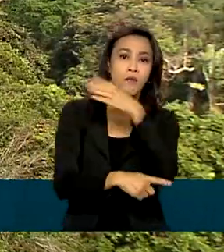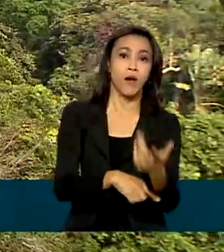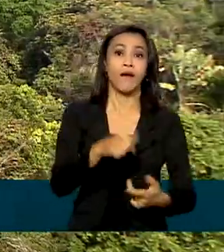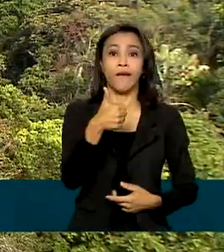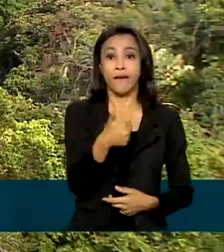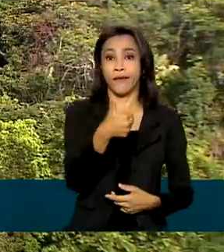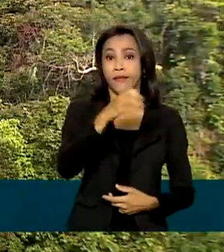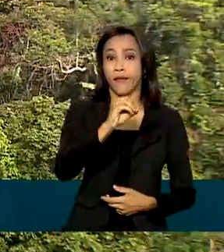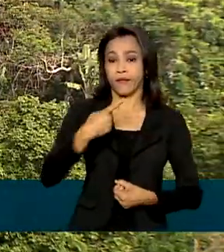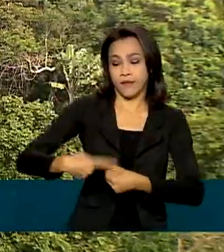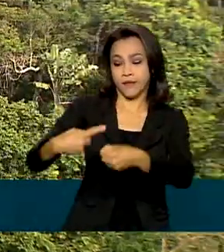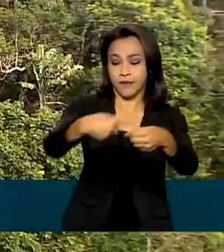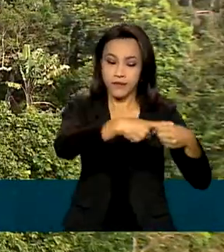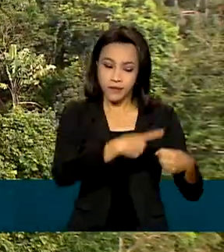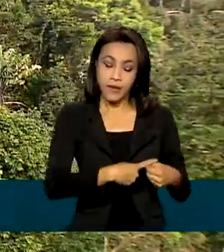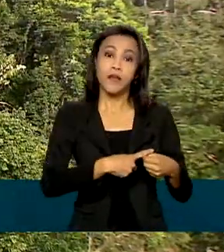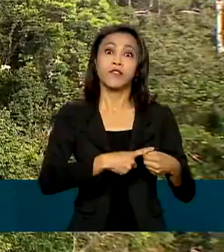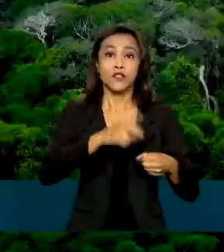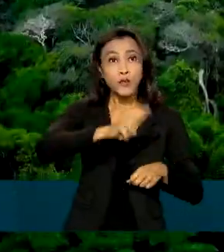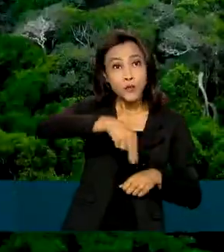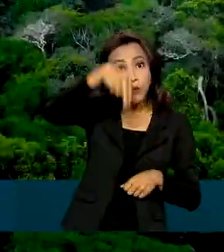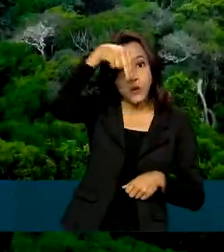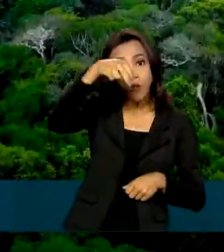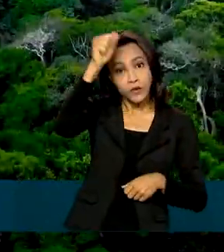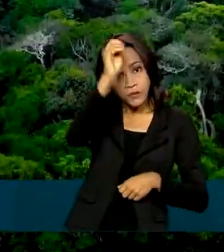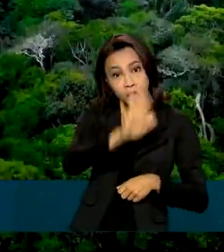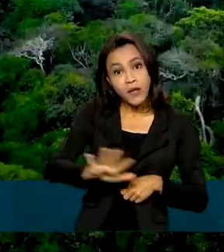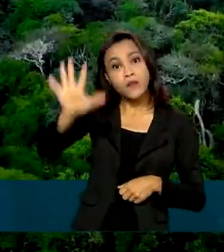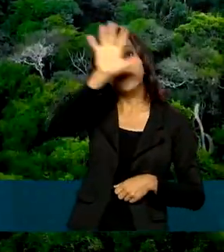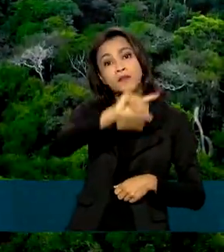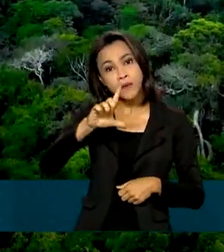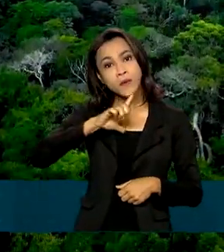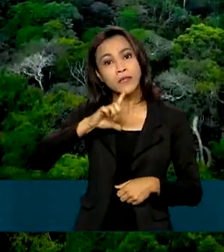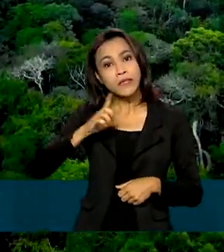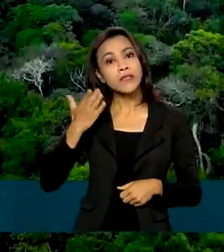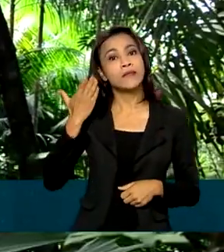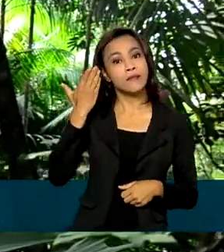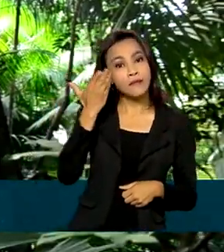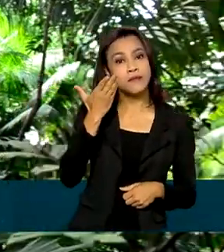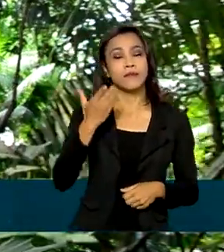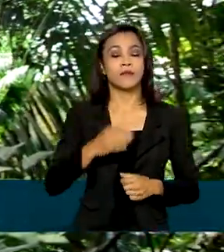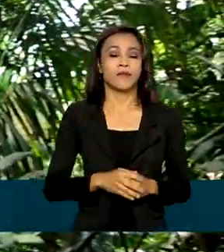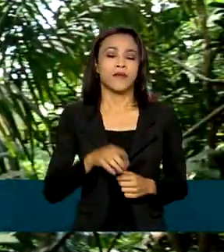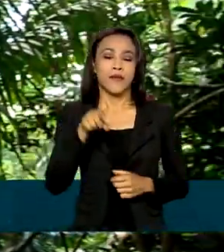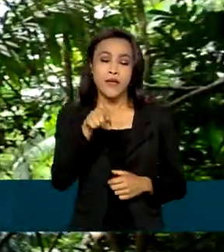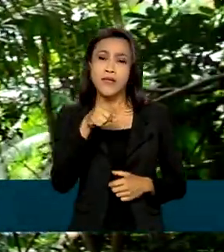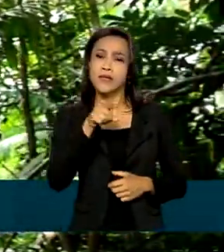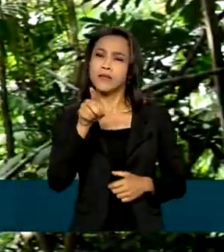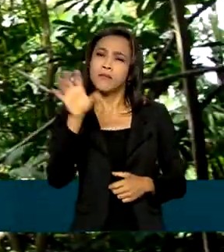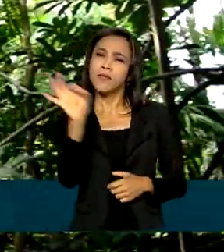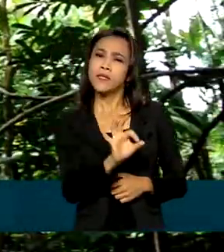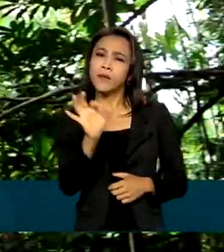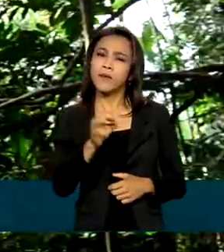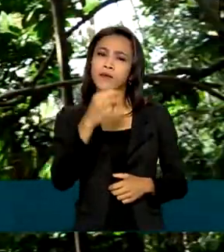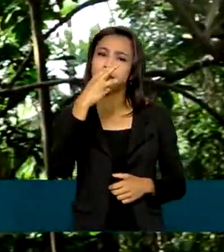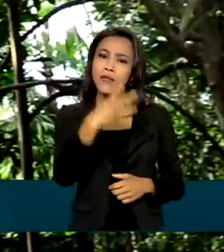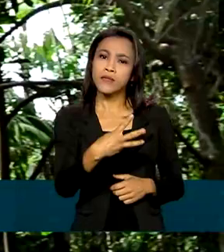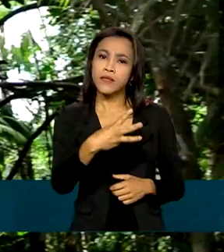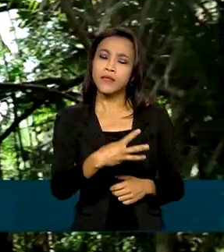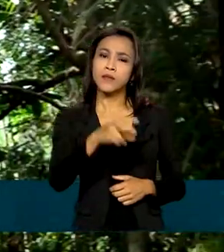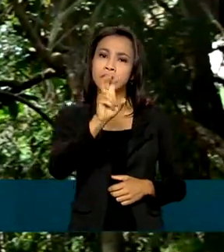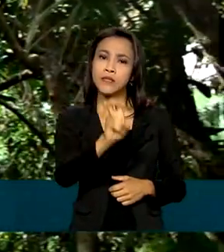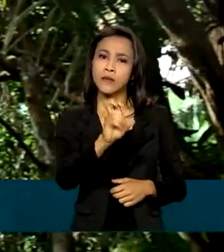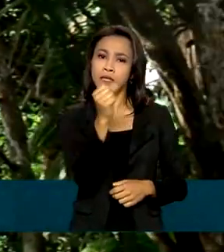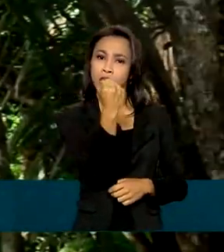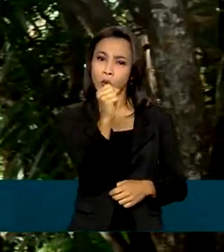região norte, onde houve forte atuação das instituições federais. Olha, esse percentual equivale a 358